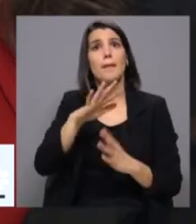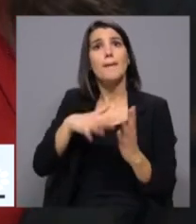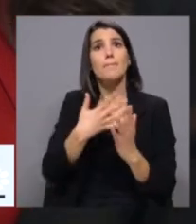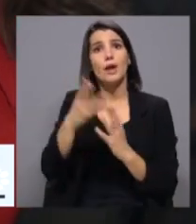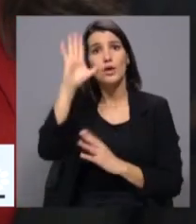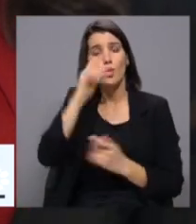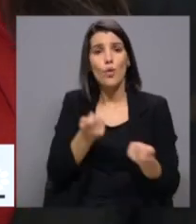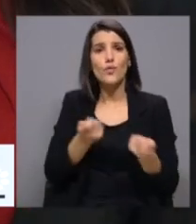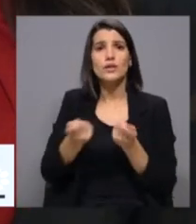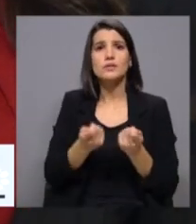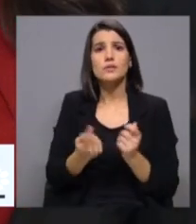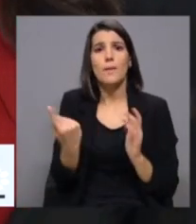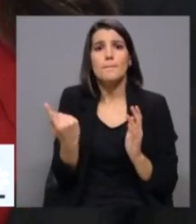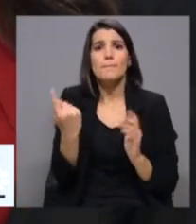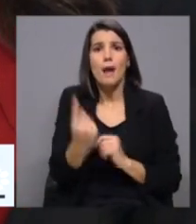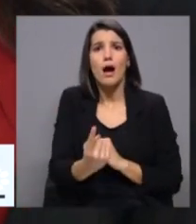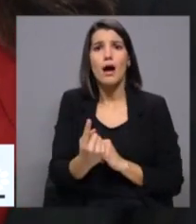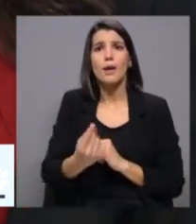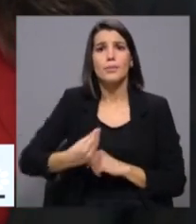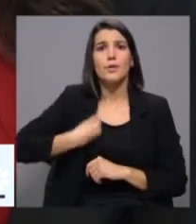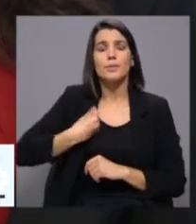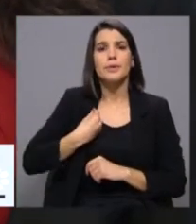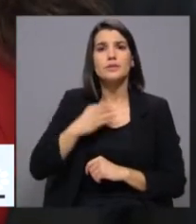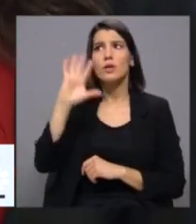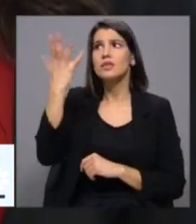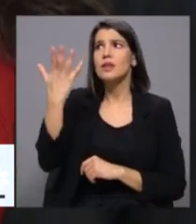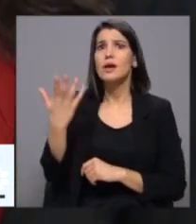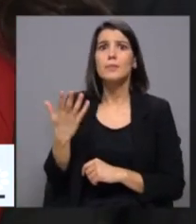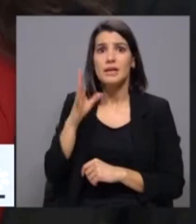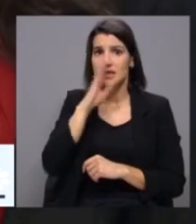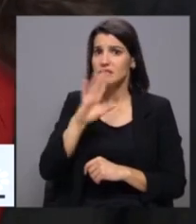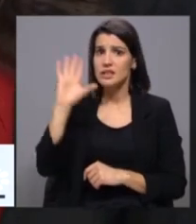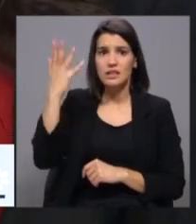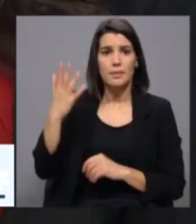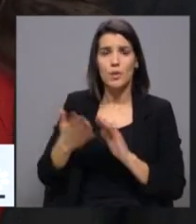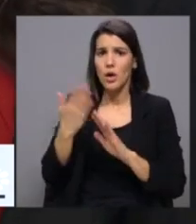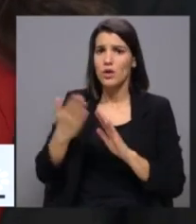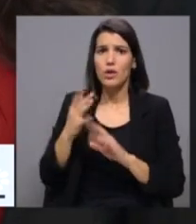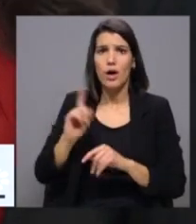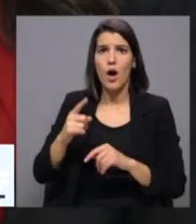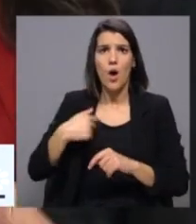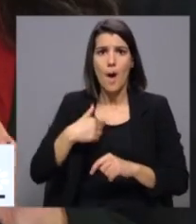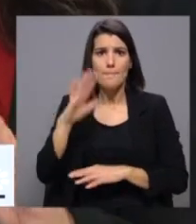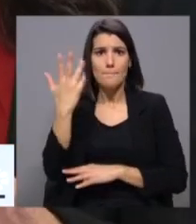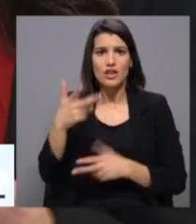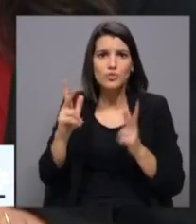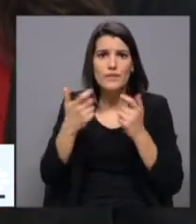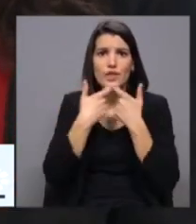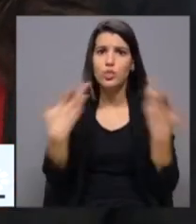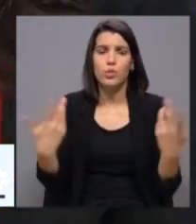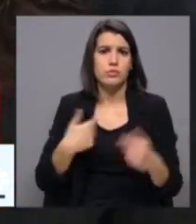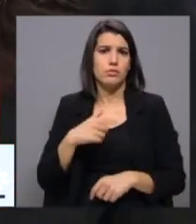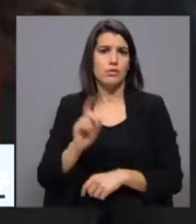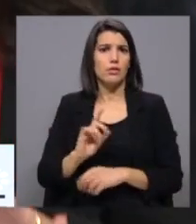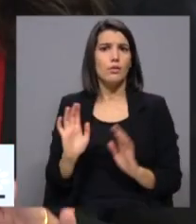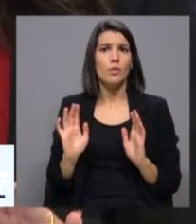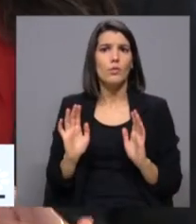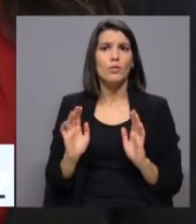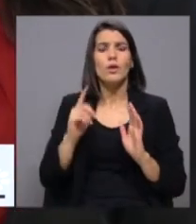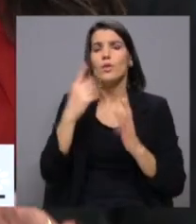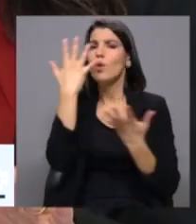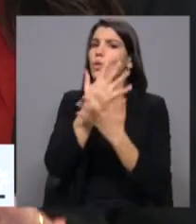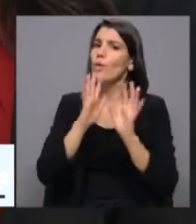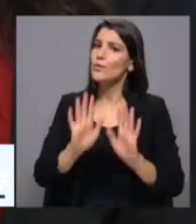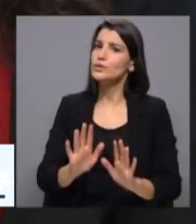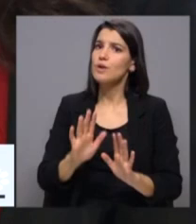governação a preocupação com a agenda climática. Se não o tiver, o PAN não está disponível a tudo. E, portanto, vamos lá ver, não se confunda o facto